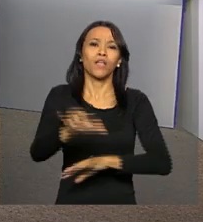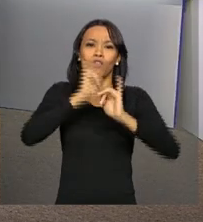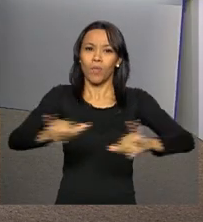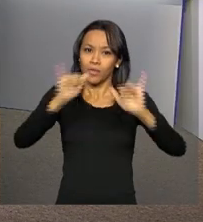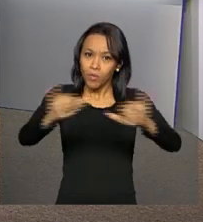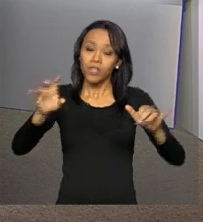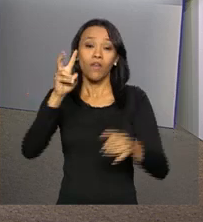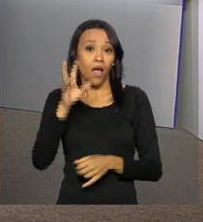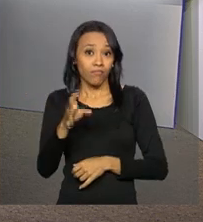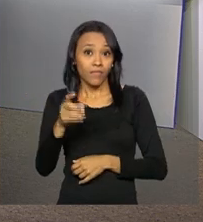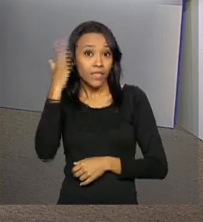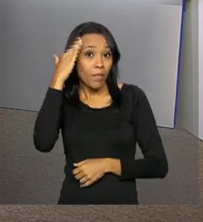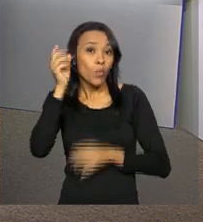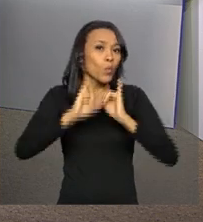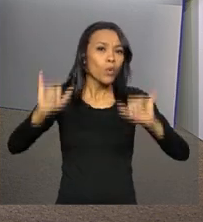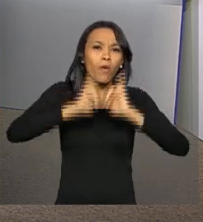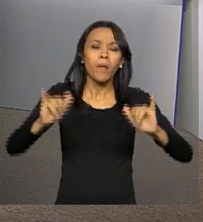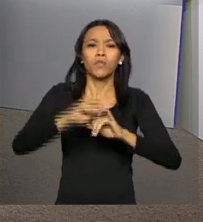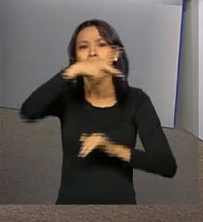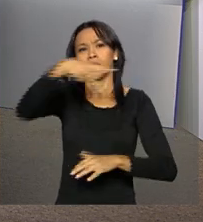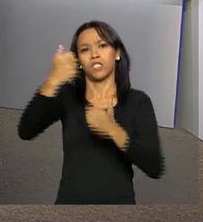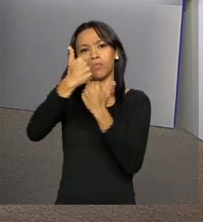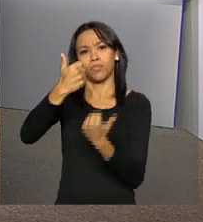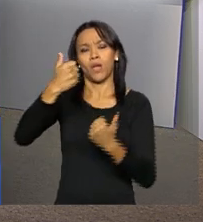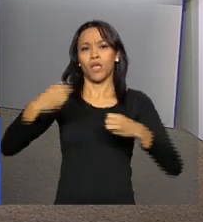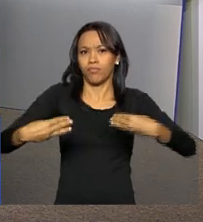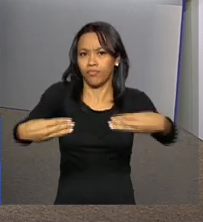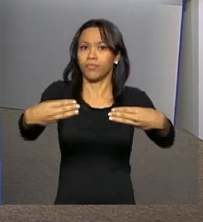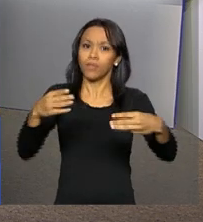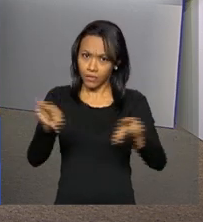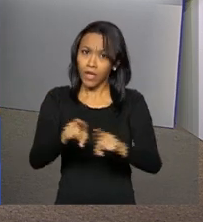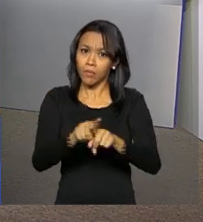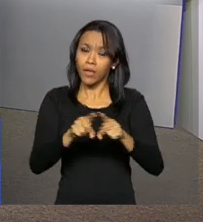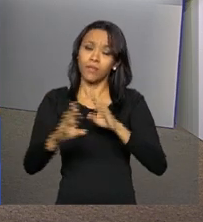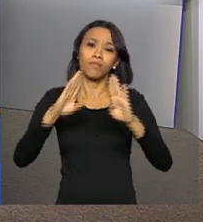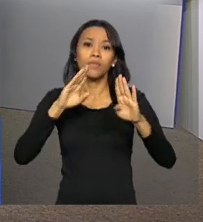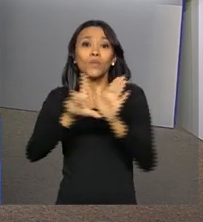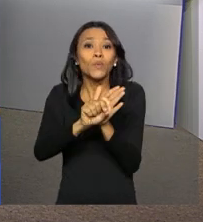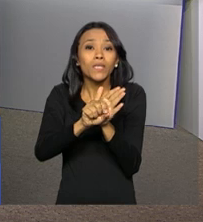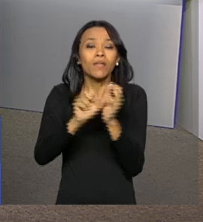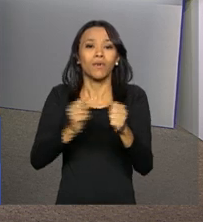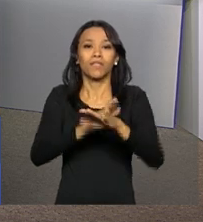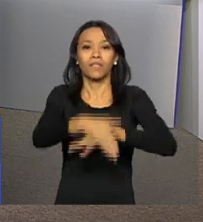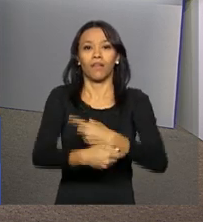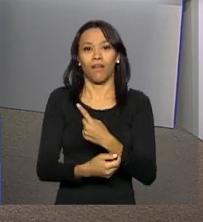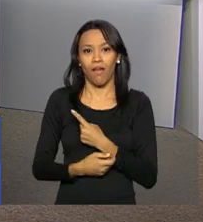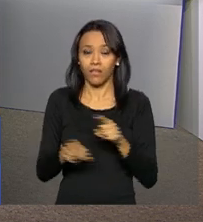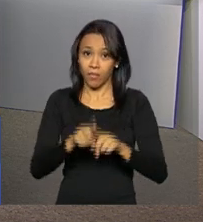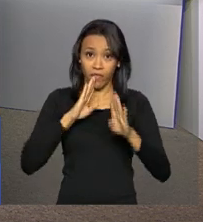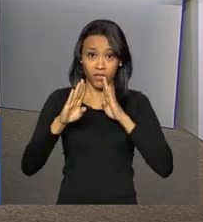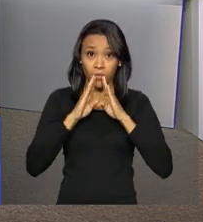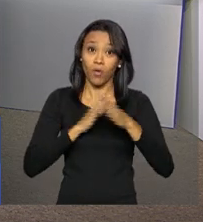Acompanhe as notícias, as novidades do Executivo Federal, também nas nossas redes sociais, twitter.com.br e